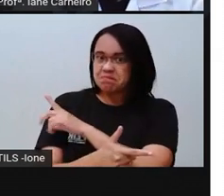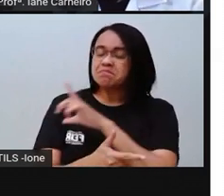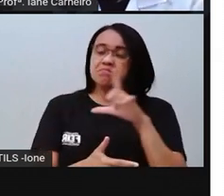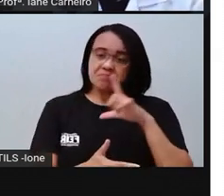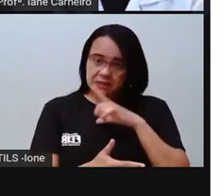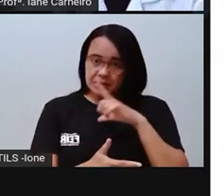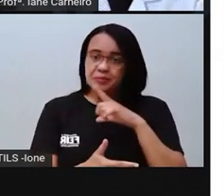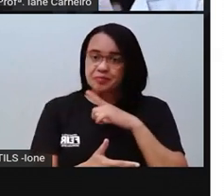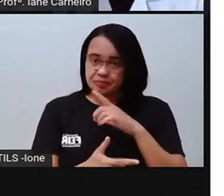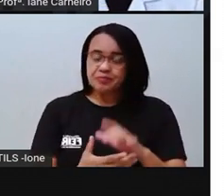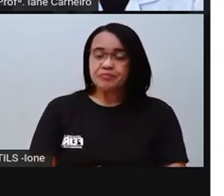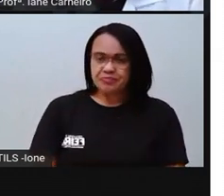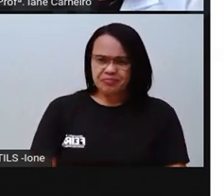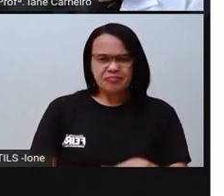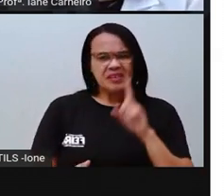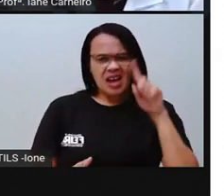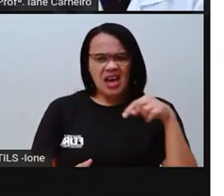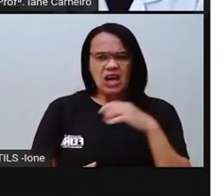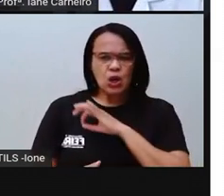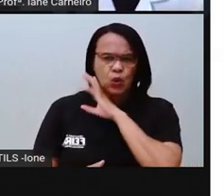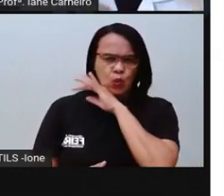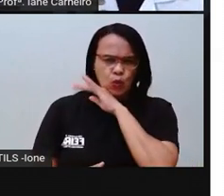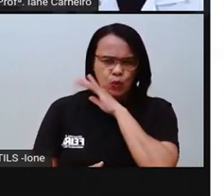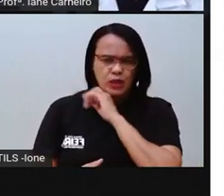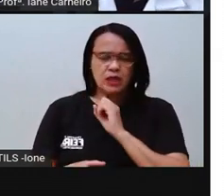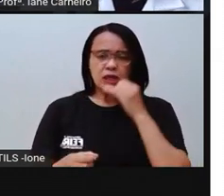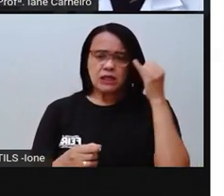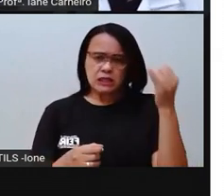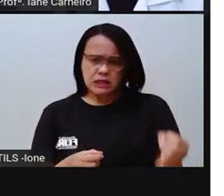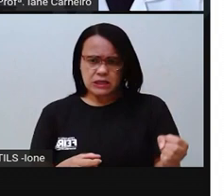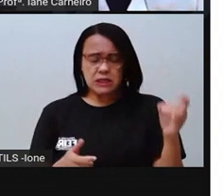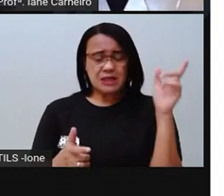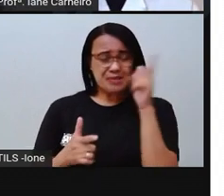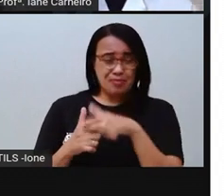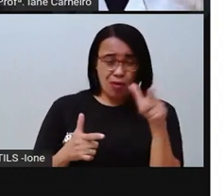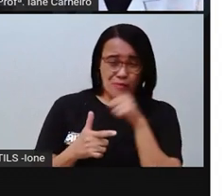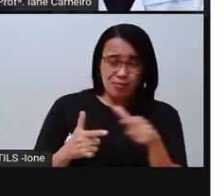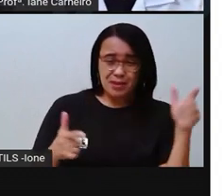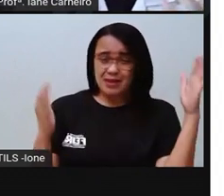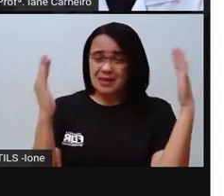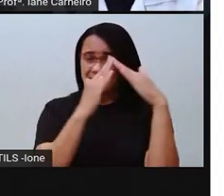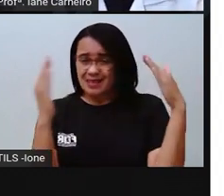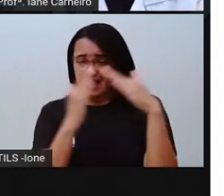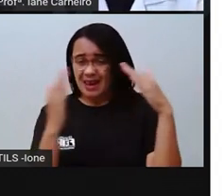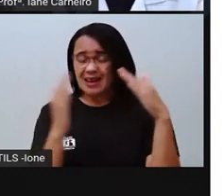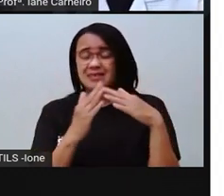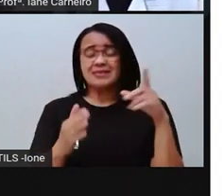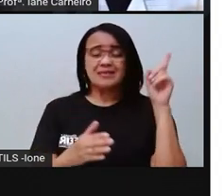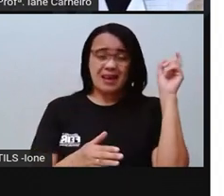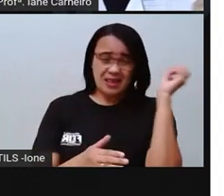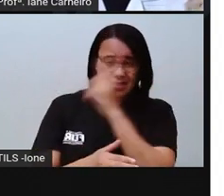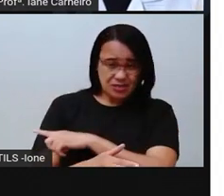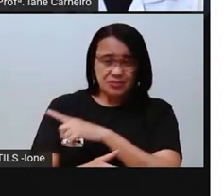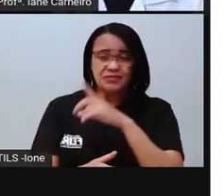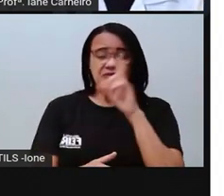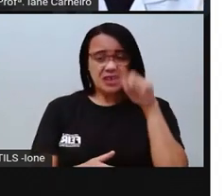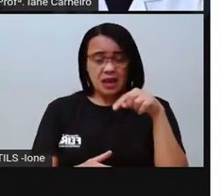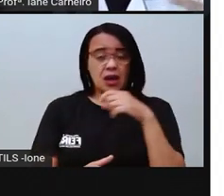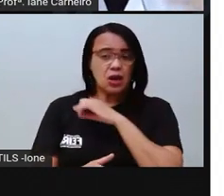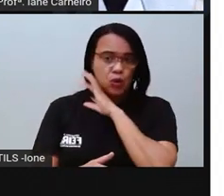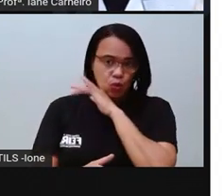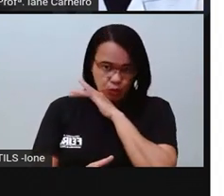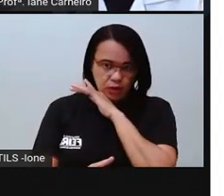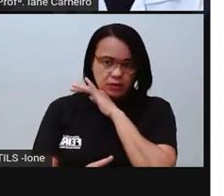é tão ruim, né, gente? Quando alguém na nossa casa se machuca, se fere, né? Por algum motivo, é tão chato. Então, quanto